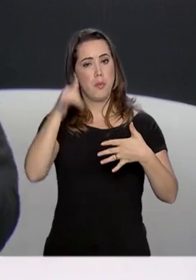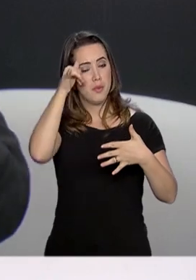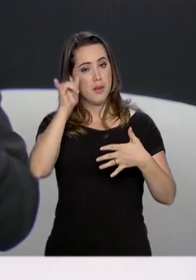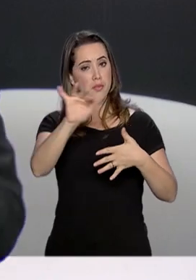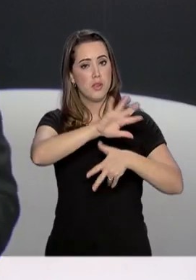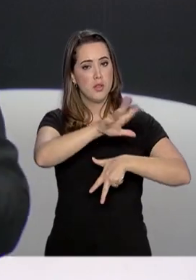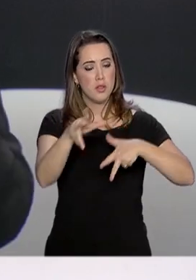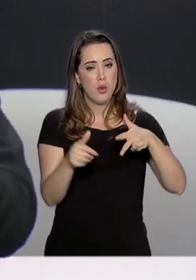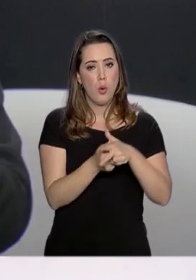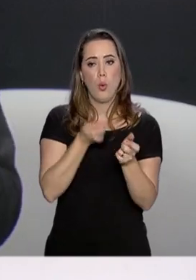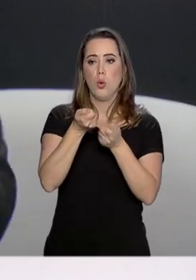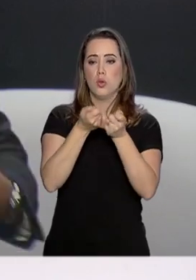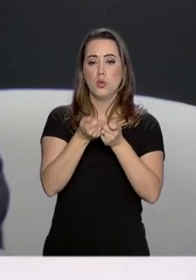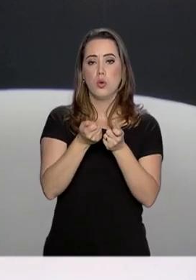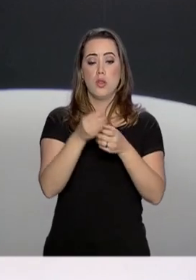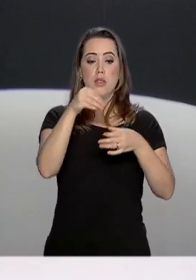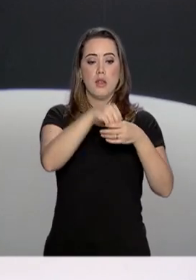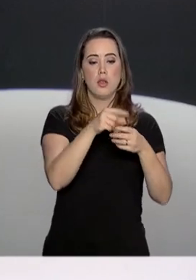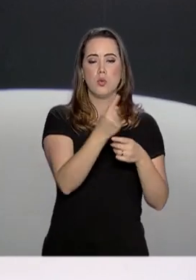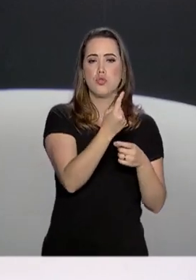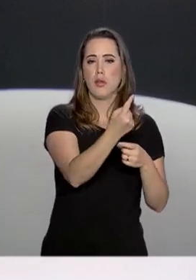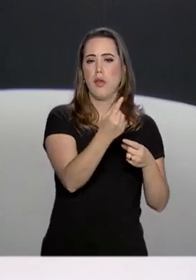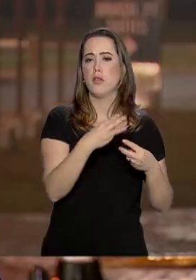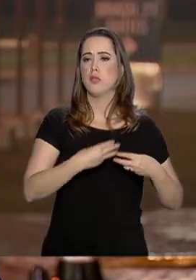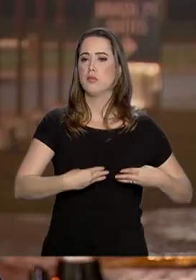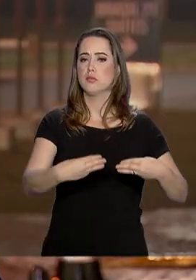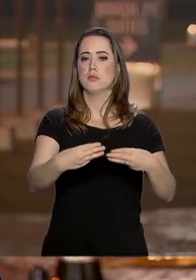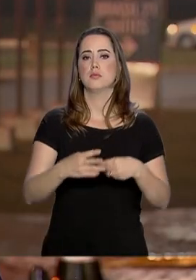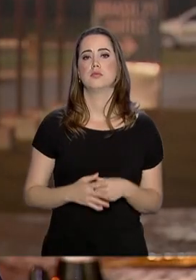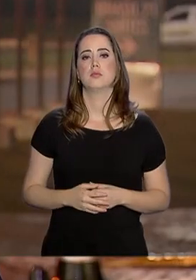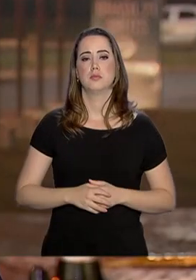Ou seja, autocontrole dentro de cada pasta ministerial.